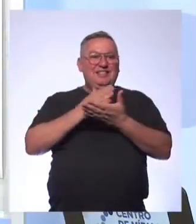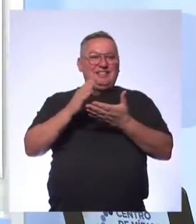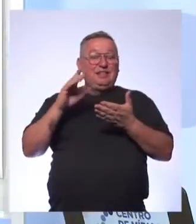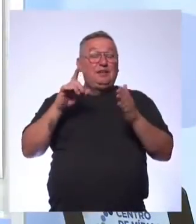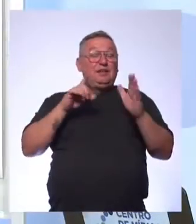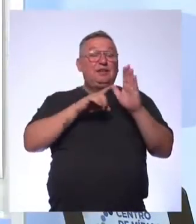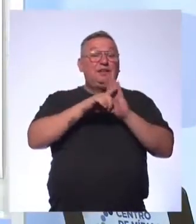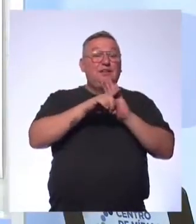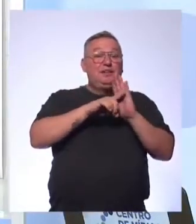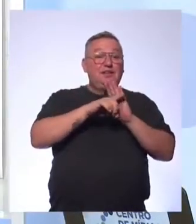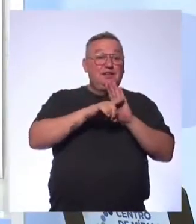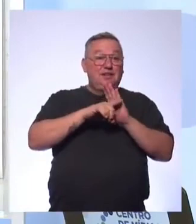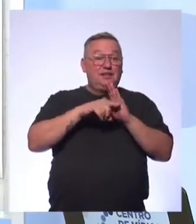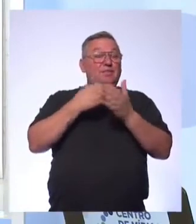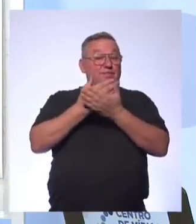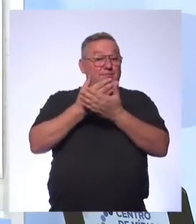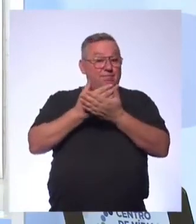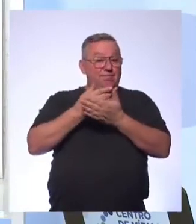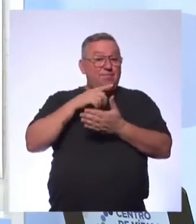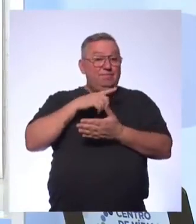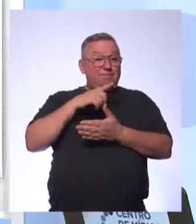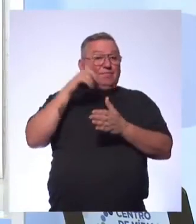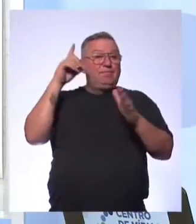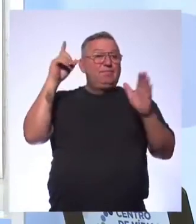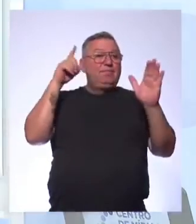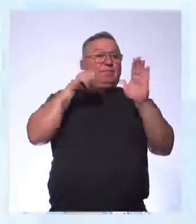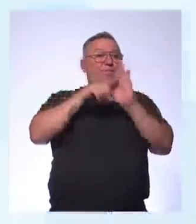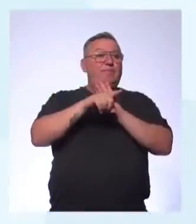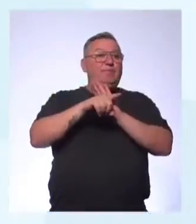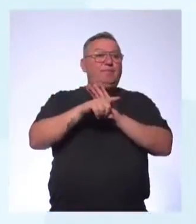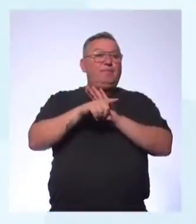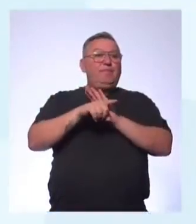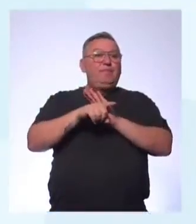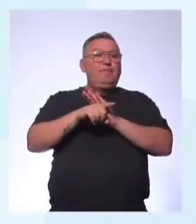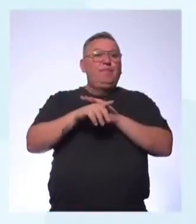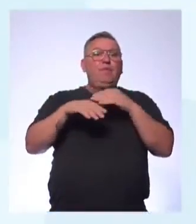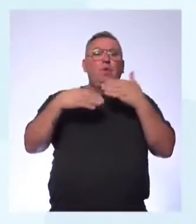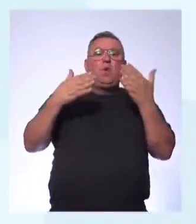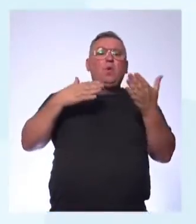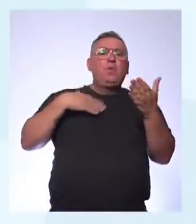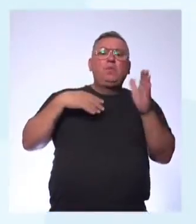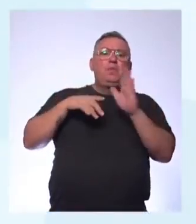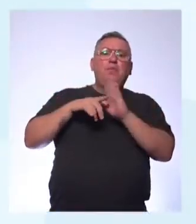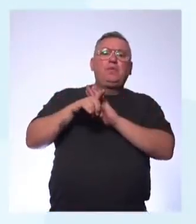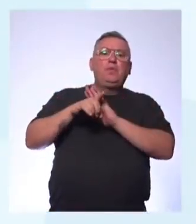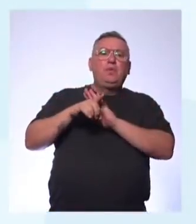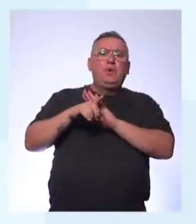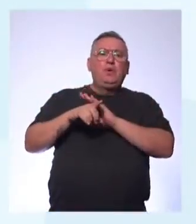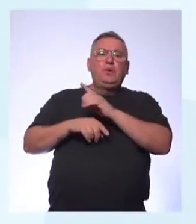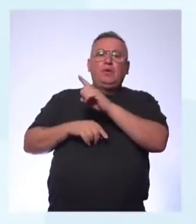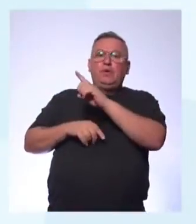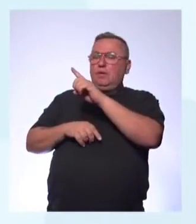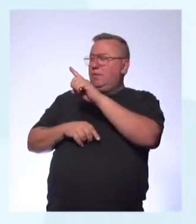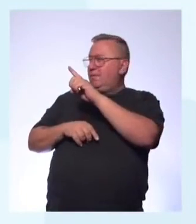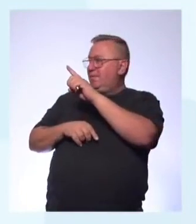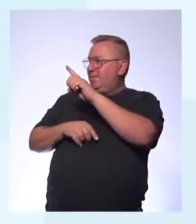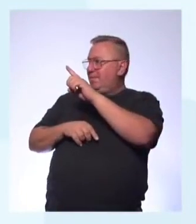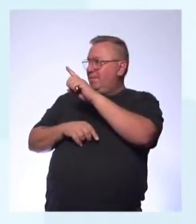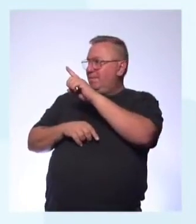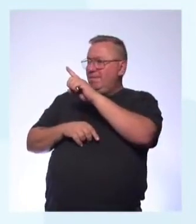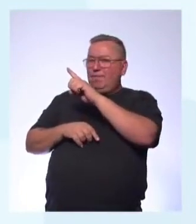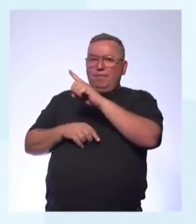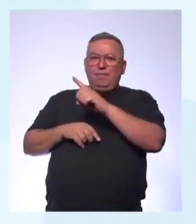pergunta Para a nossa aula nós temos uma pergunta Qual é a minha pergunta? Do you know how natural